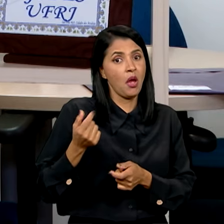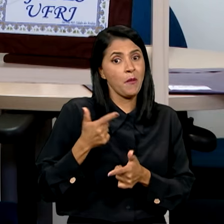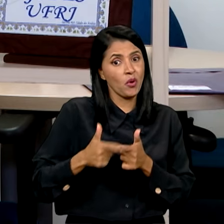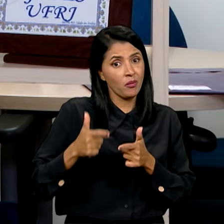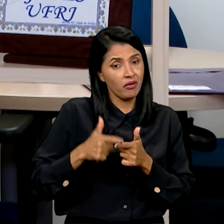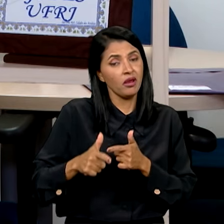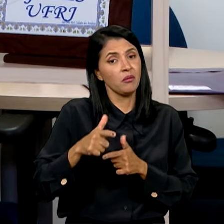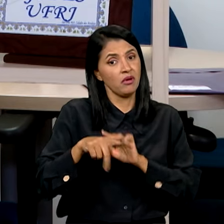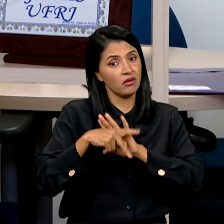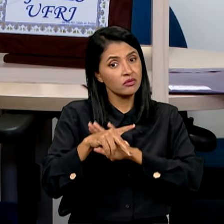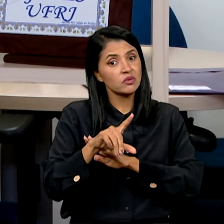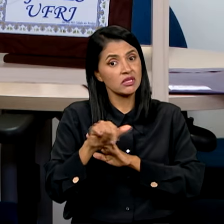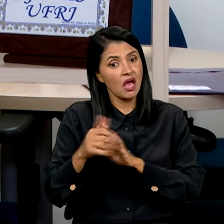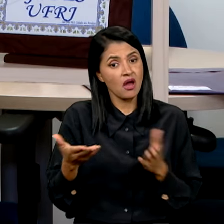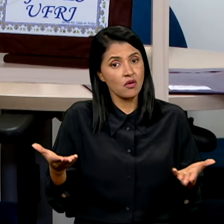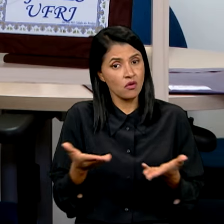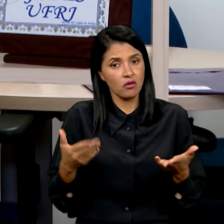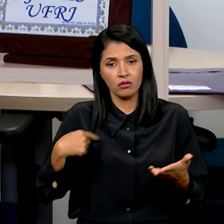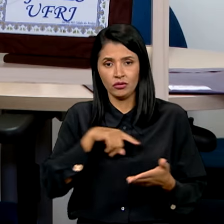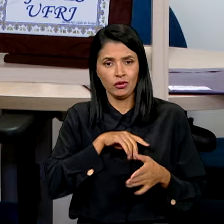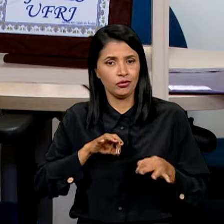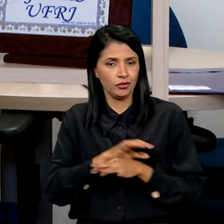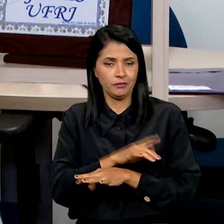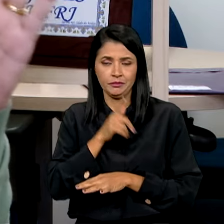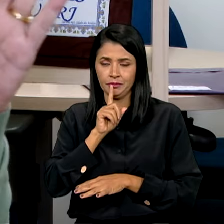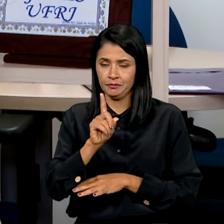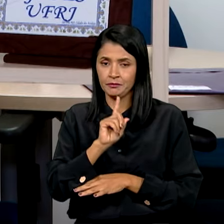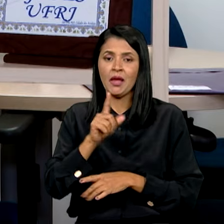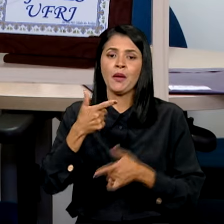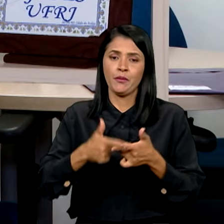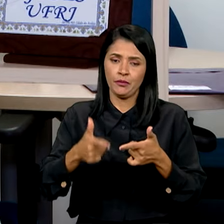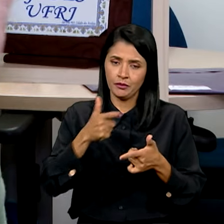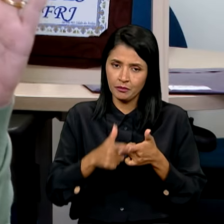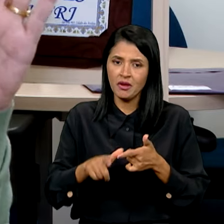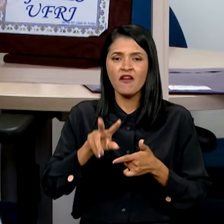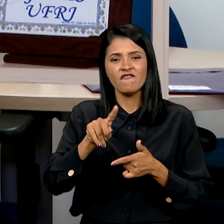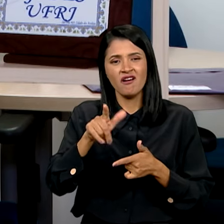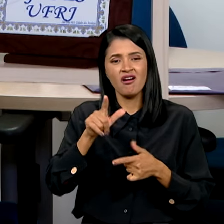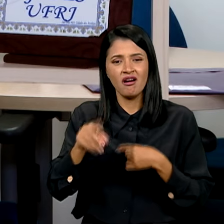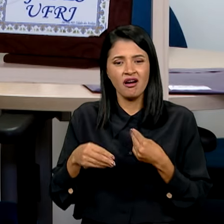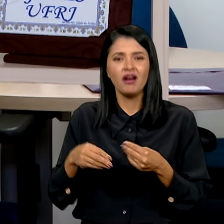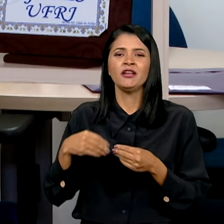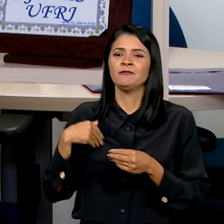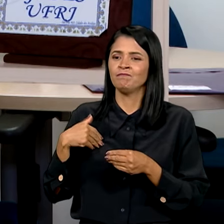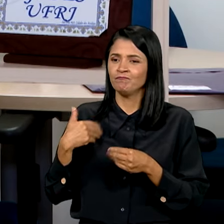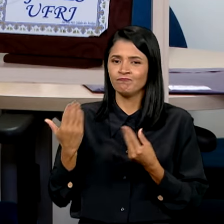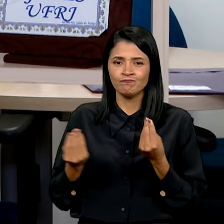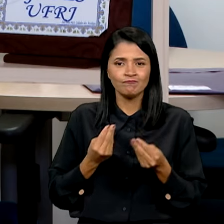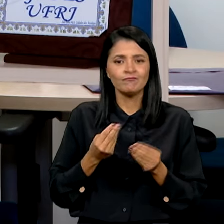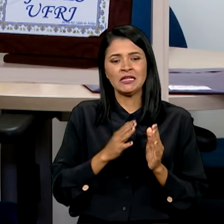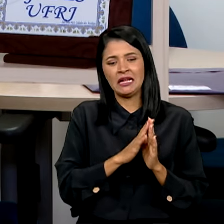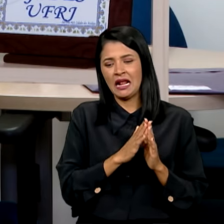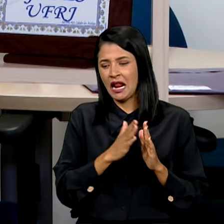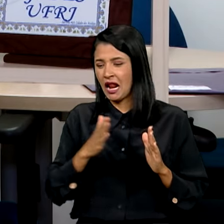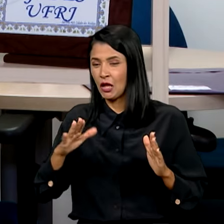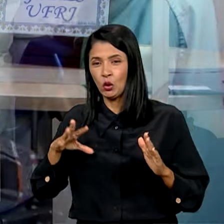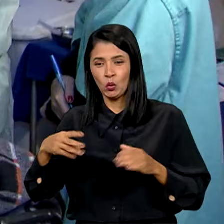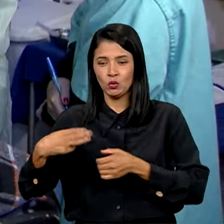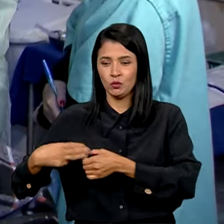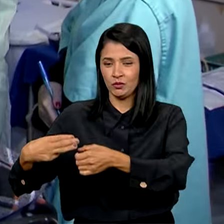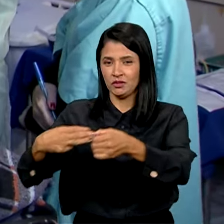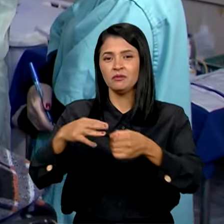XXI. E a gente não está preparado para isso. Esse é um problema que vai, digamos assim, atravessar todos os